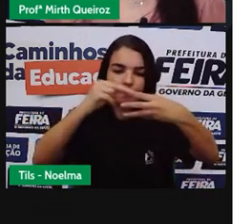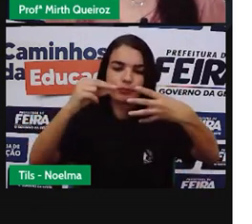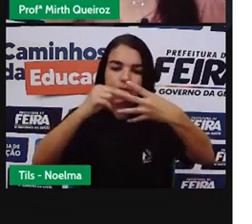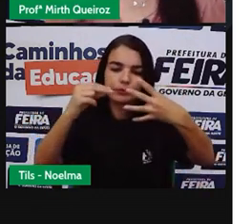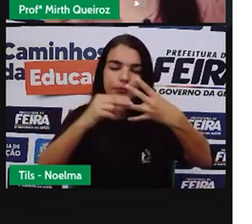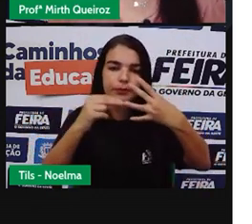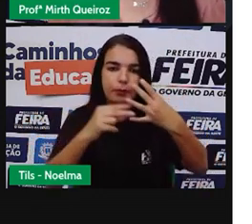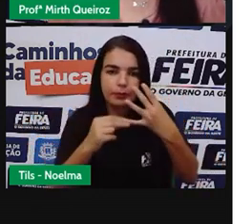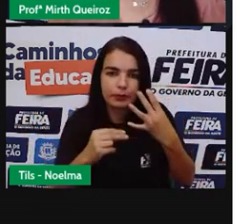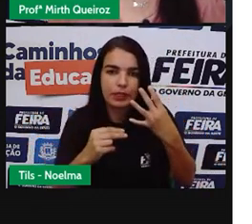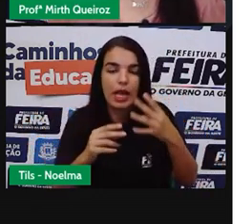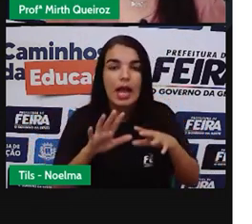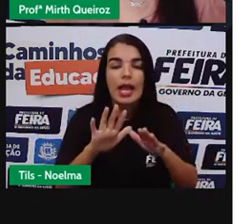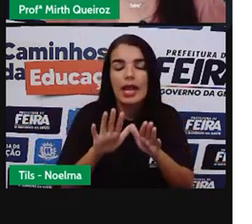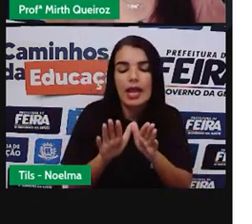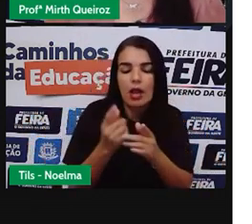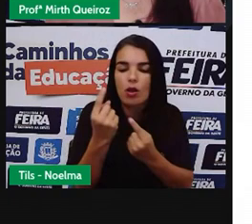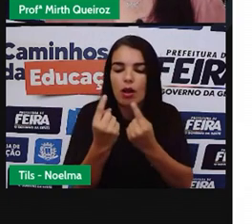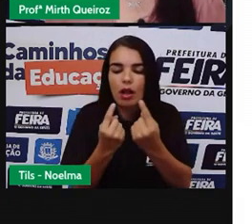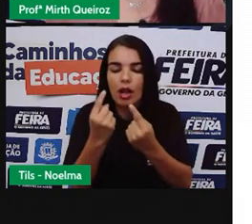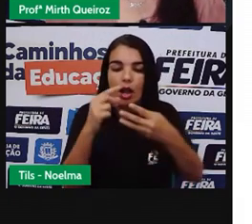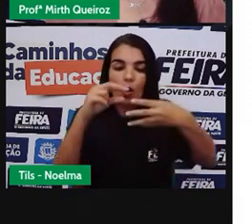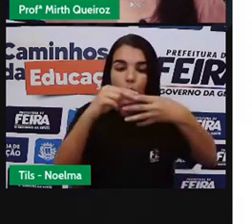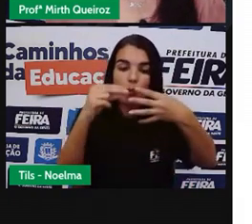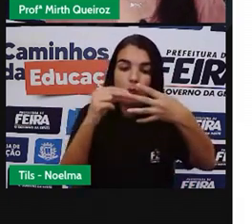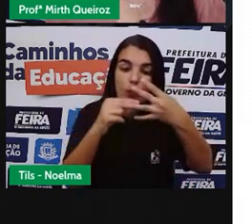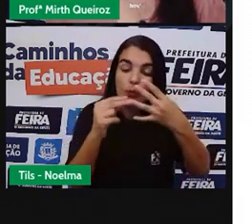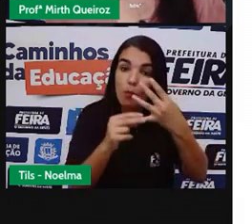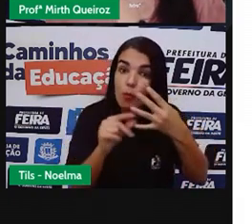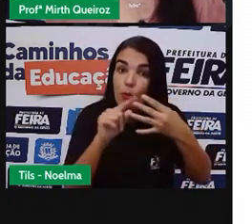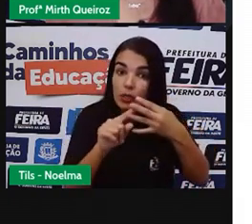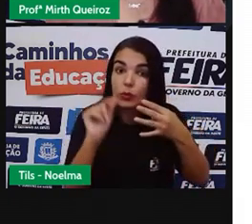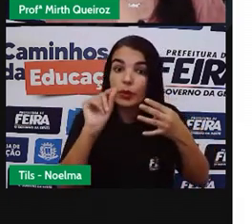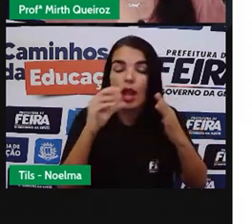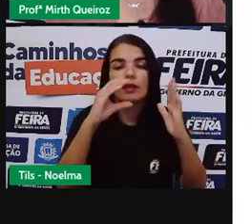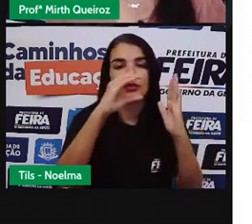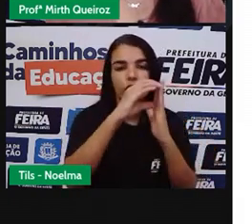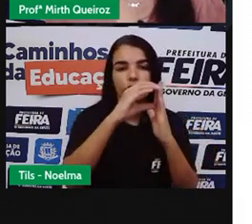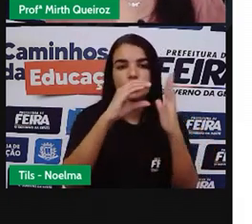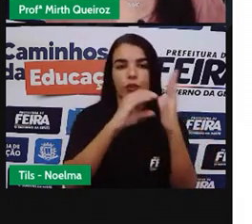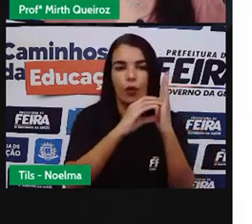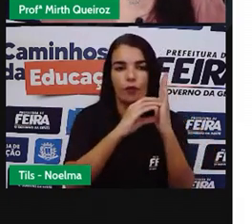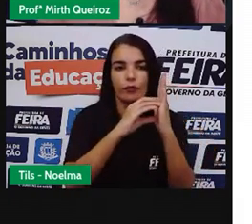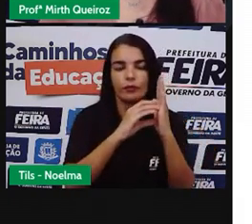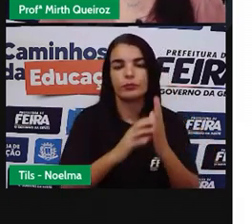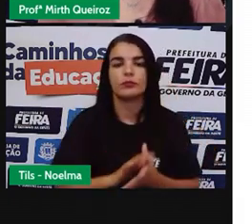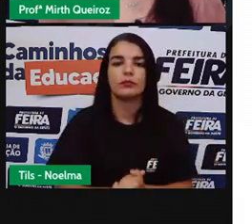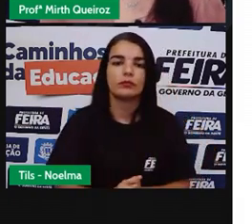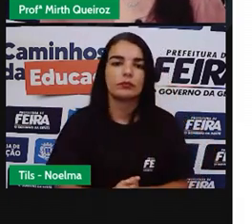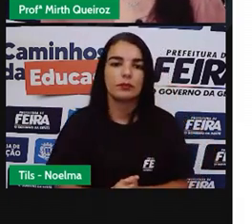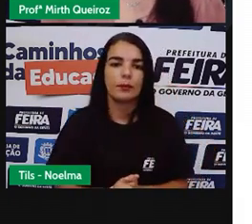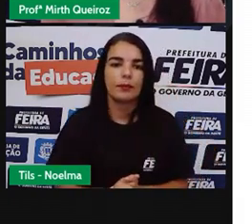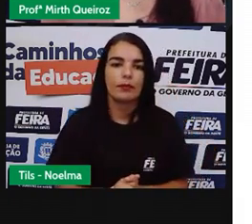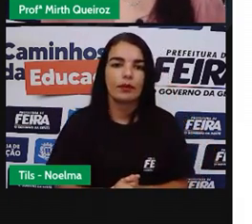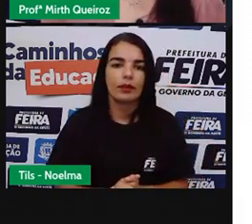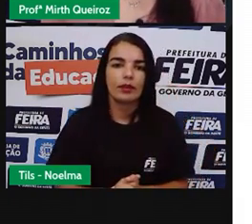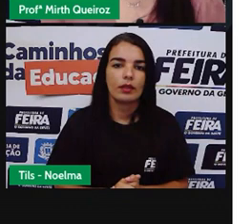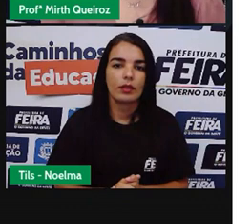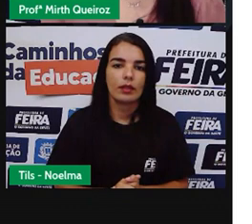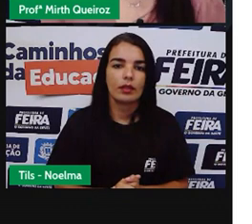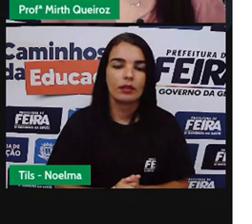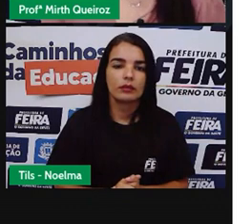Quatro versos Vai indicar aí Uma estrope Certo? Então nós temos aqui